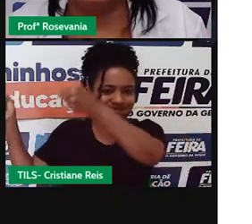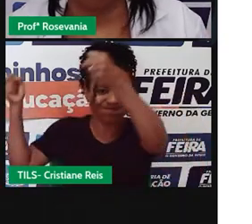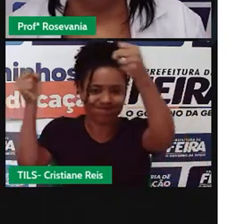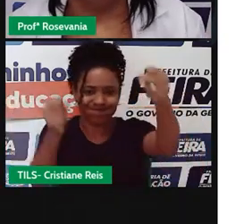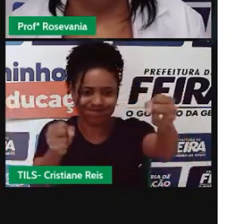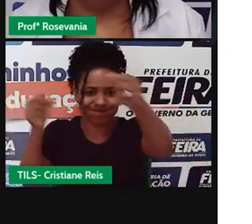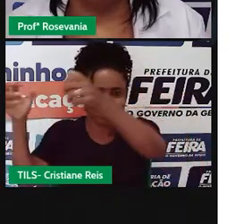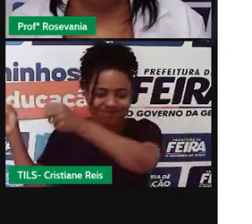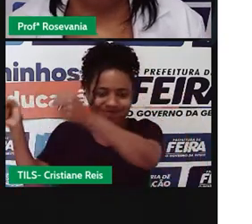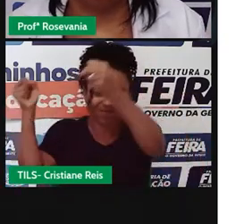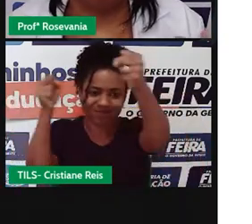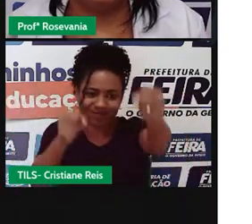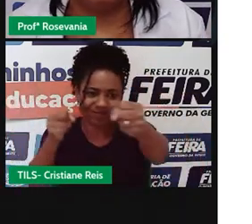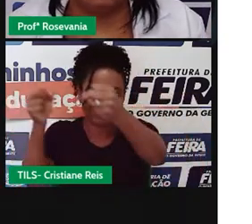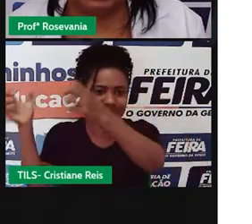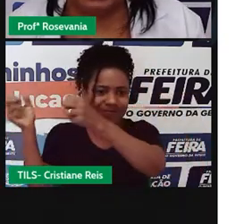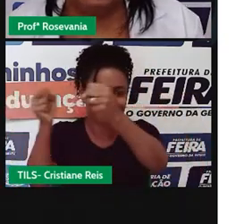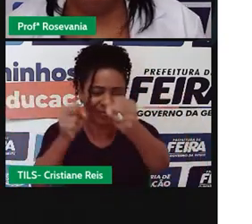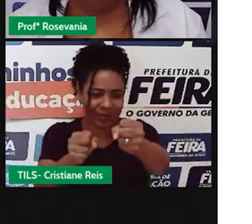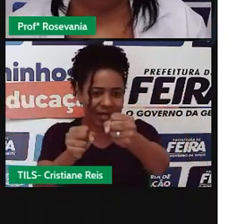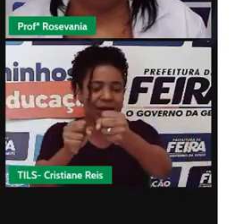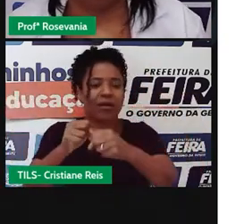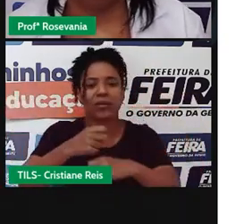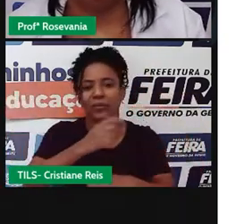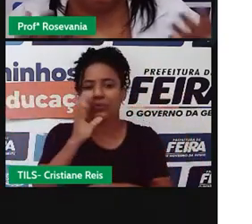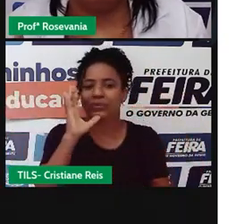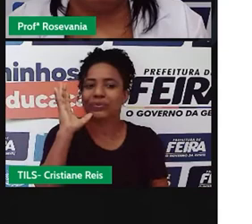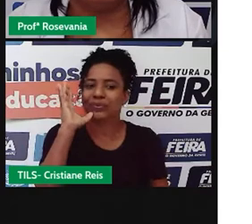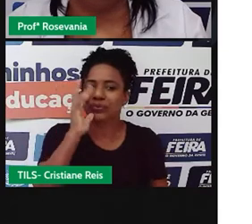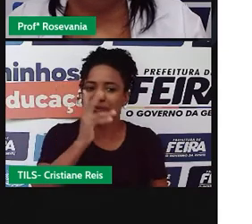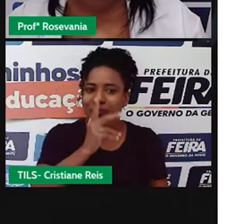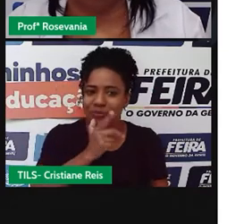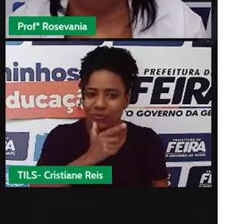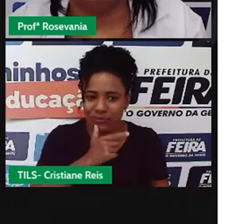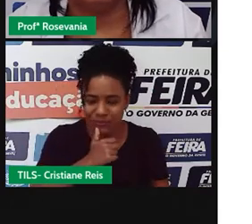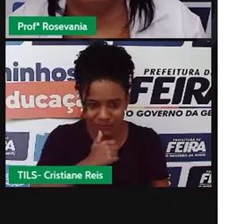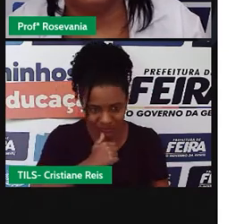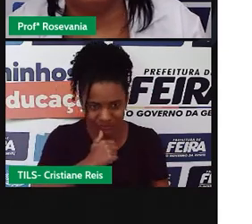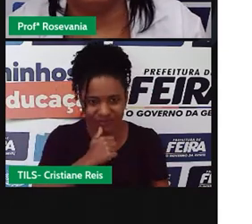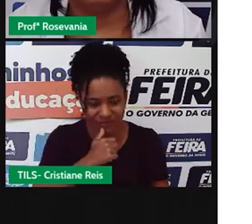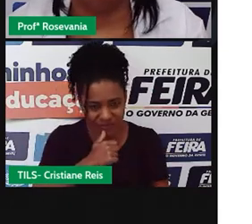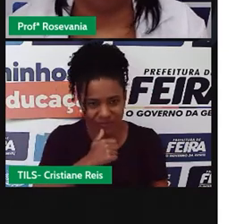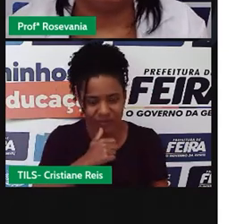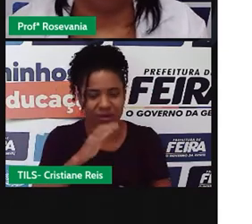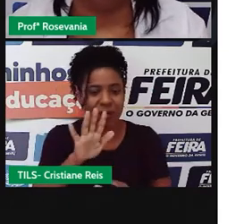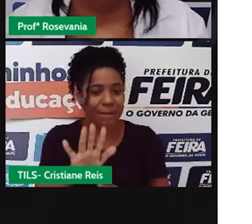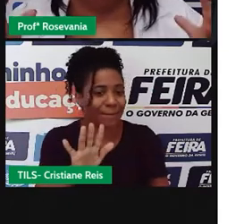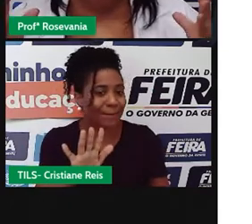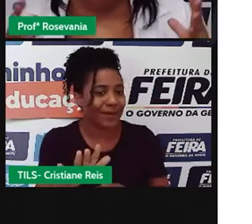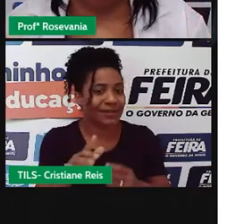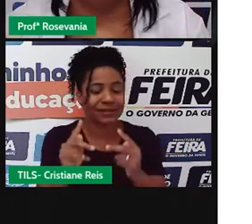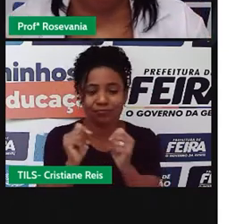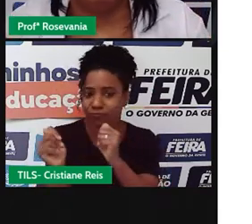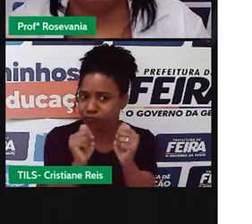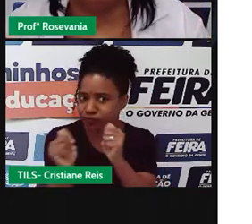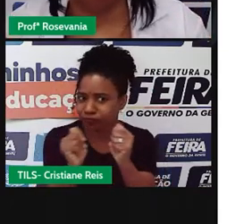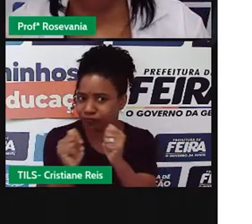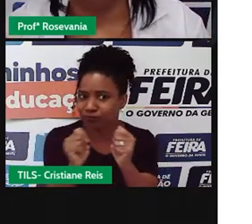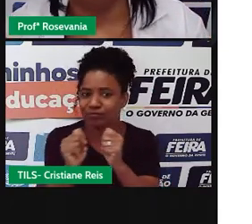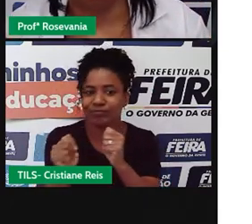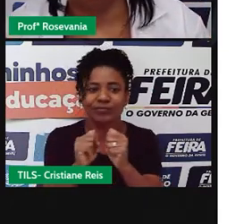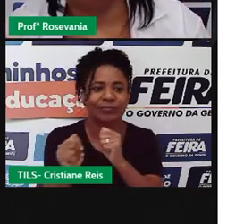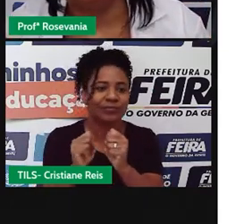barato, pode até demorar um pouquinho, bora entender assim, né, comparado com os transportes aeroviários, mas, em